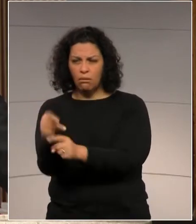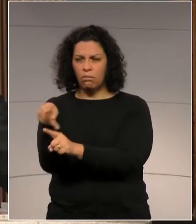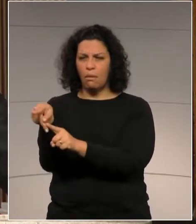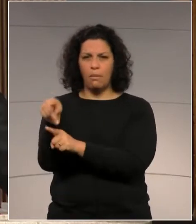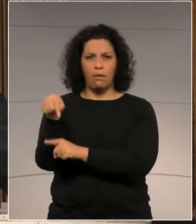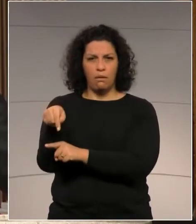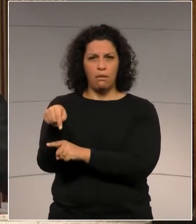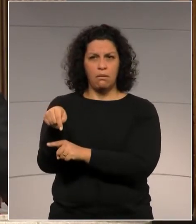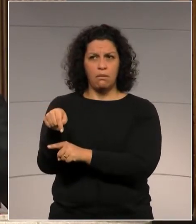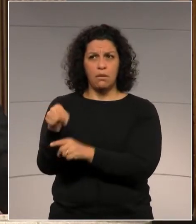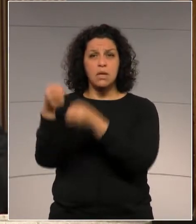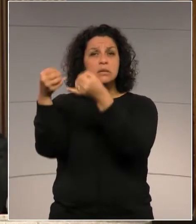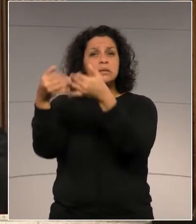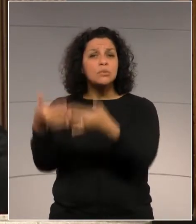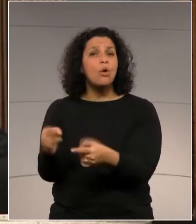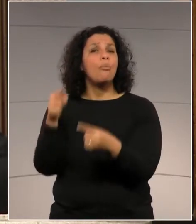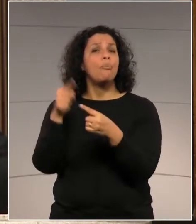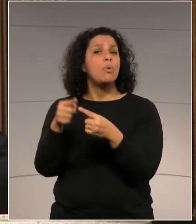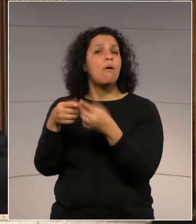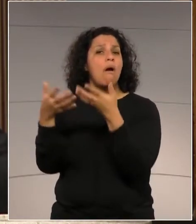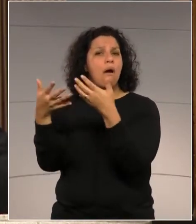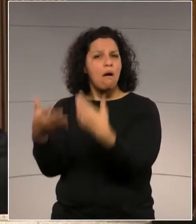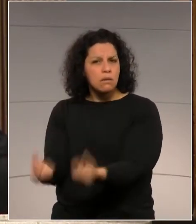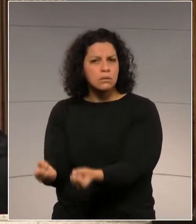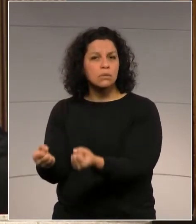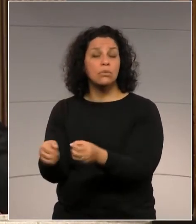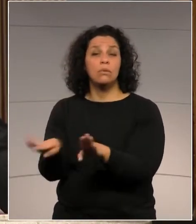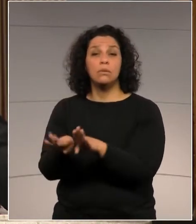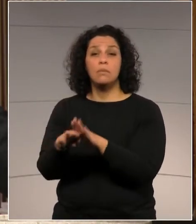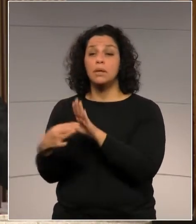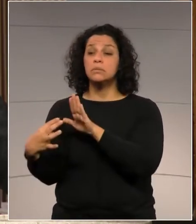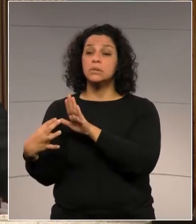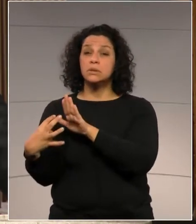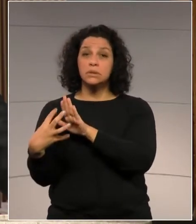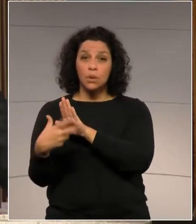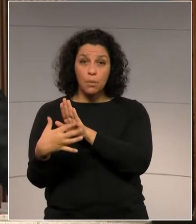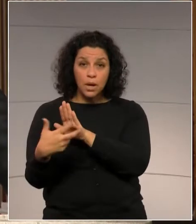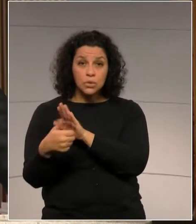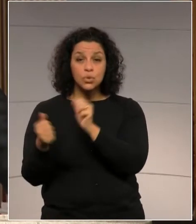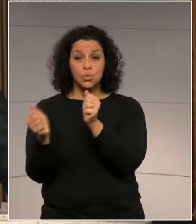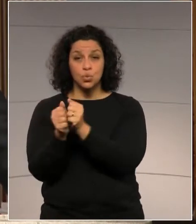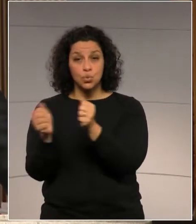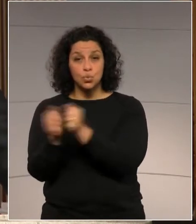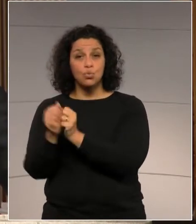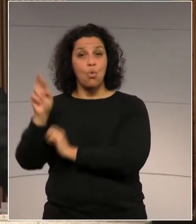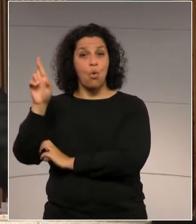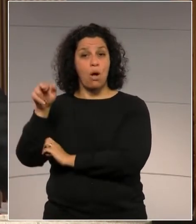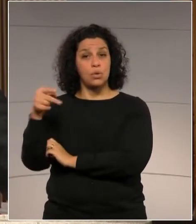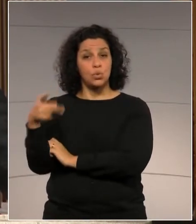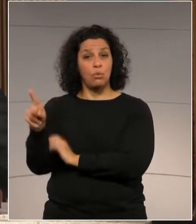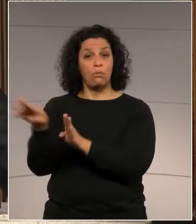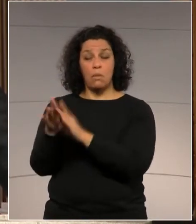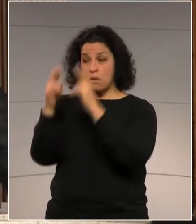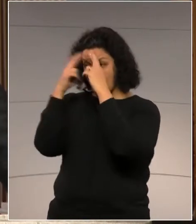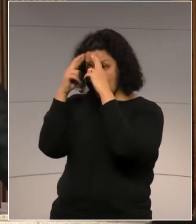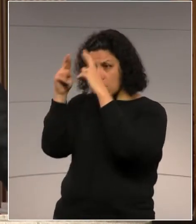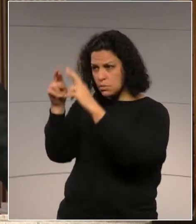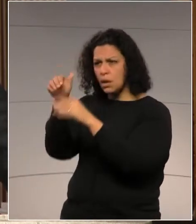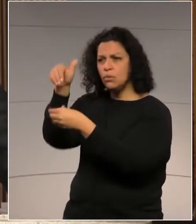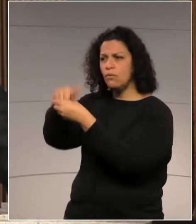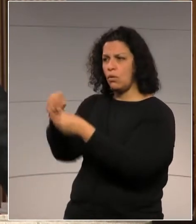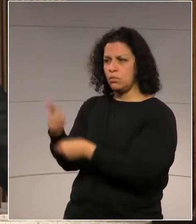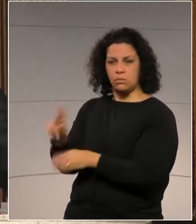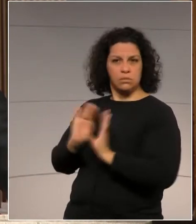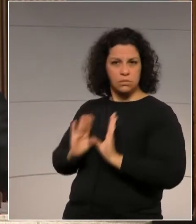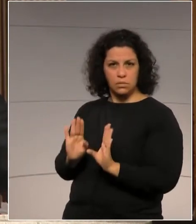PEC e explicou o porquê e colocou o seu partido e as suas razões. Eu respeito o seu